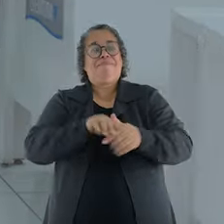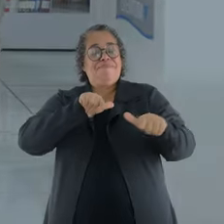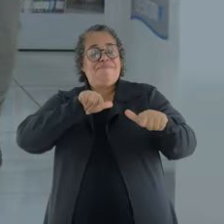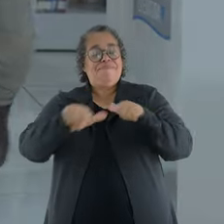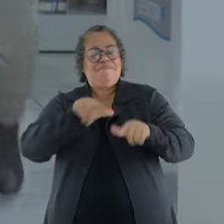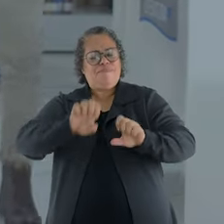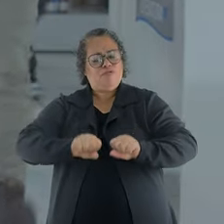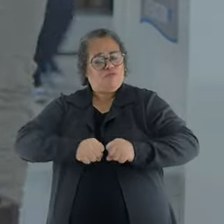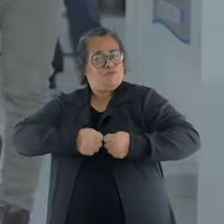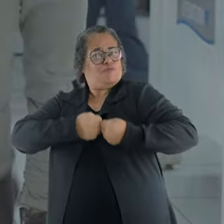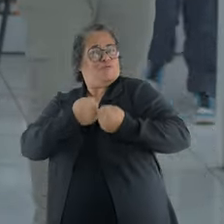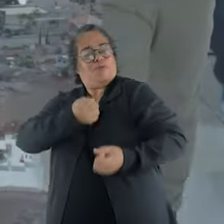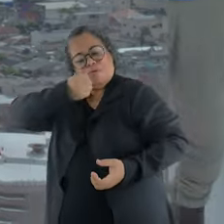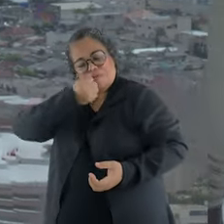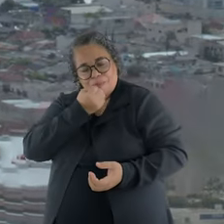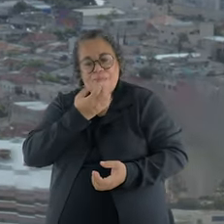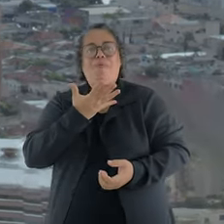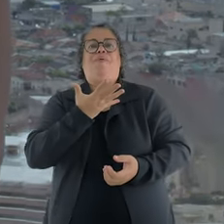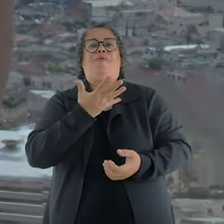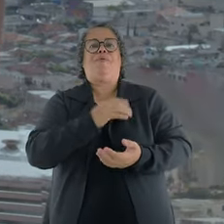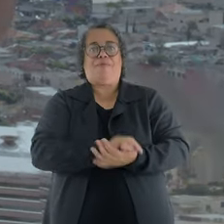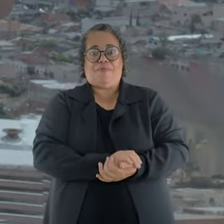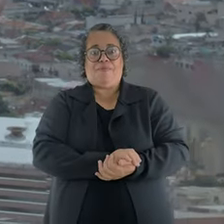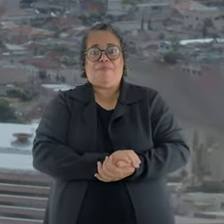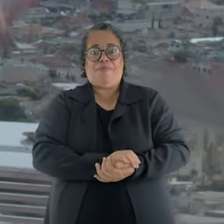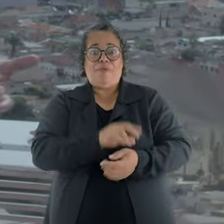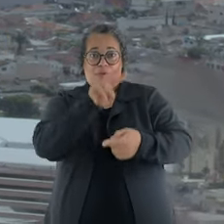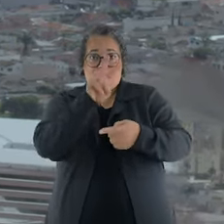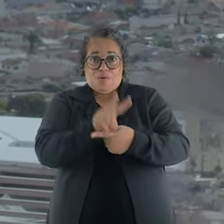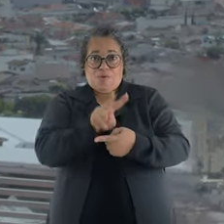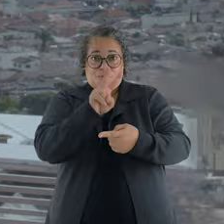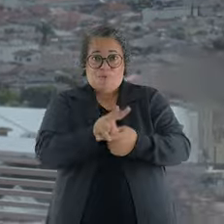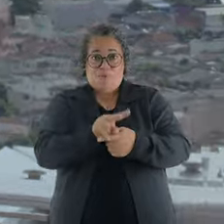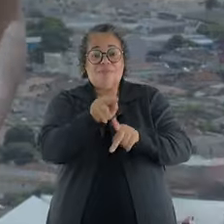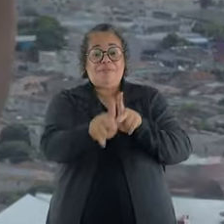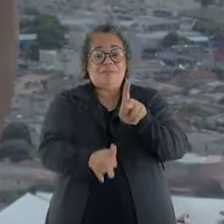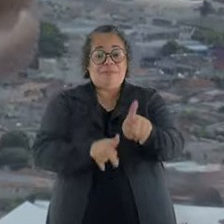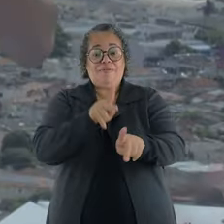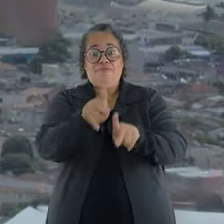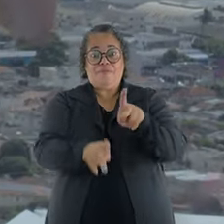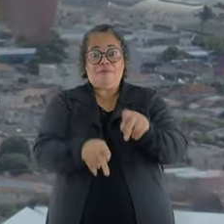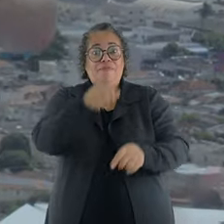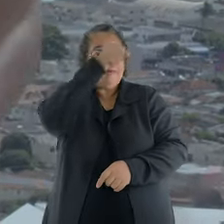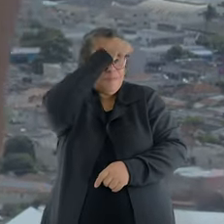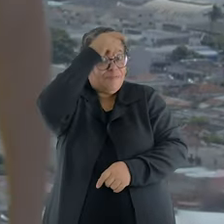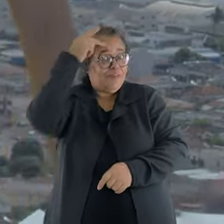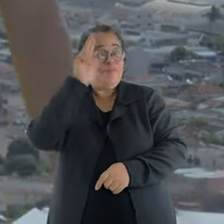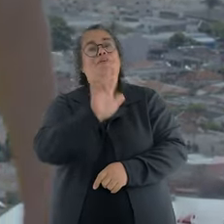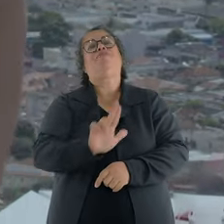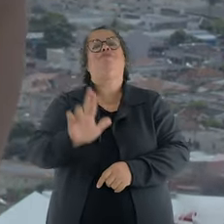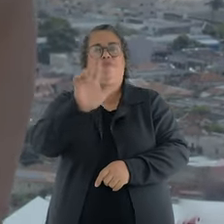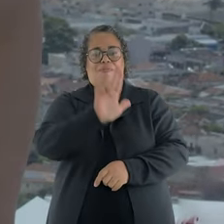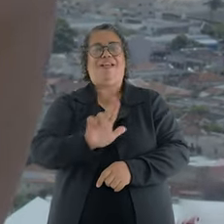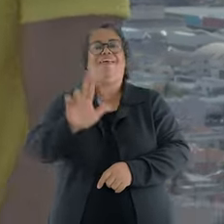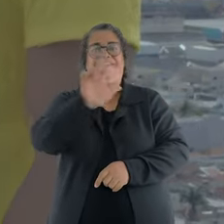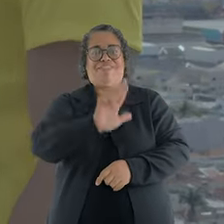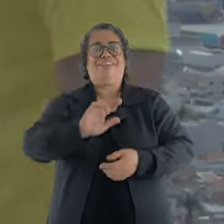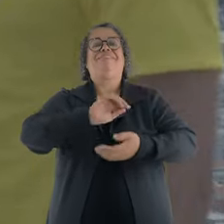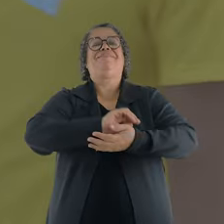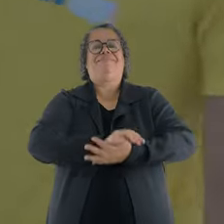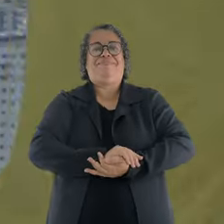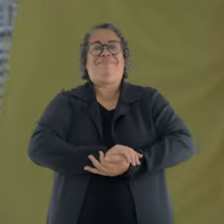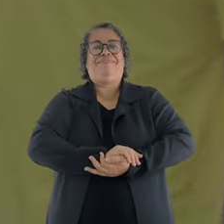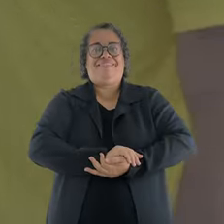E fazer bem. É fazer bem mais pra toda a nossa gente. É a nossa prefeitura de Uberlândia.